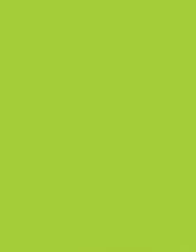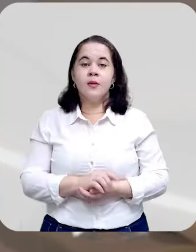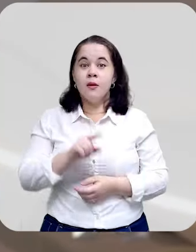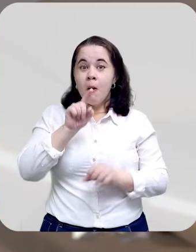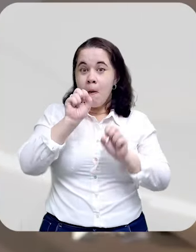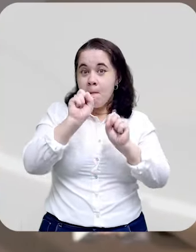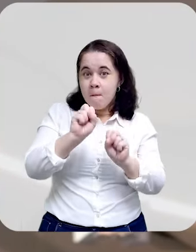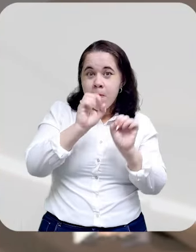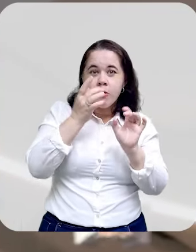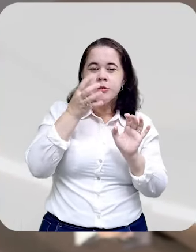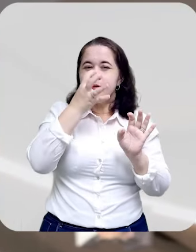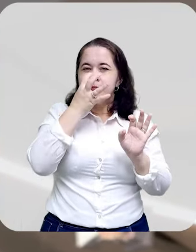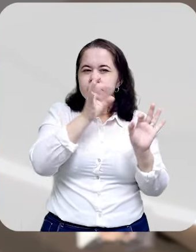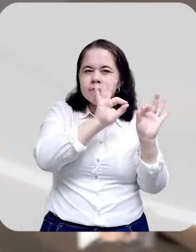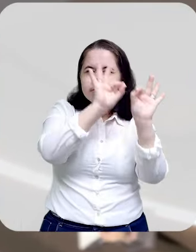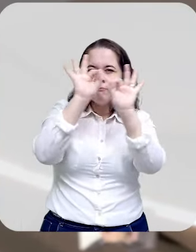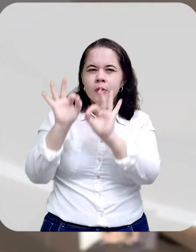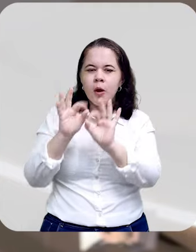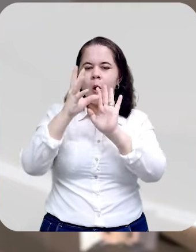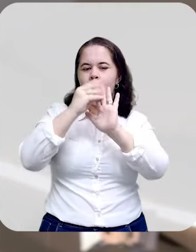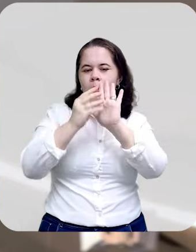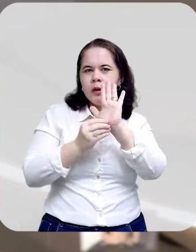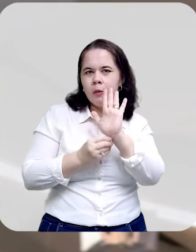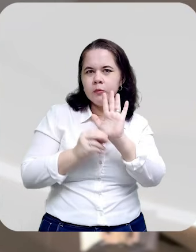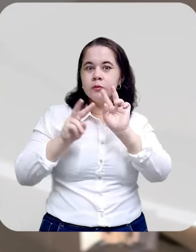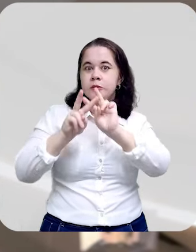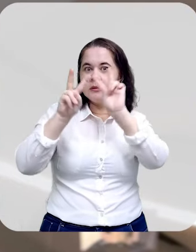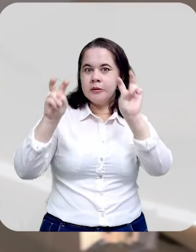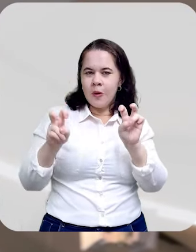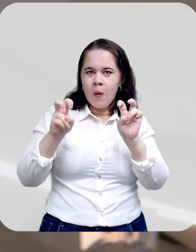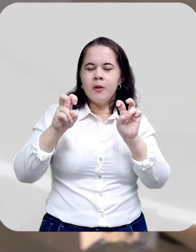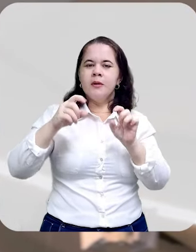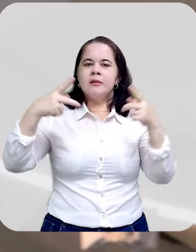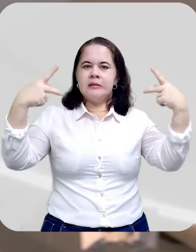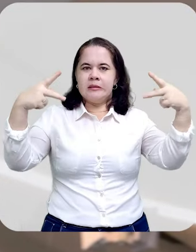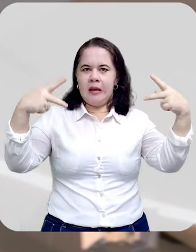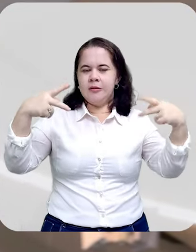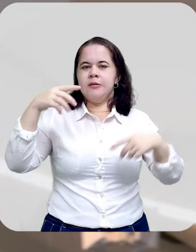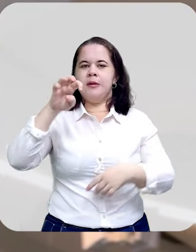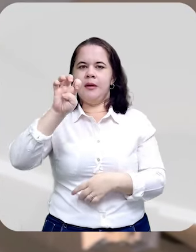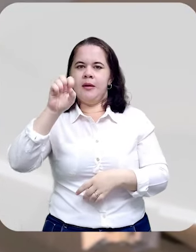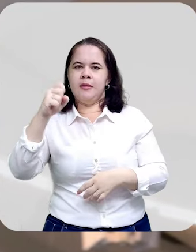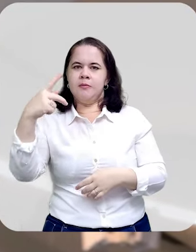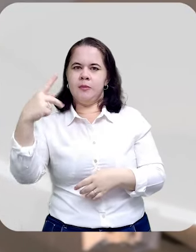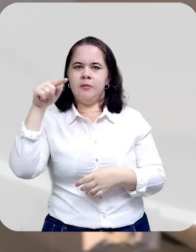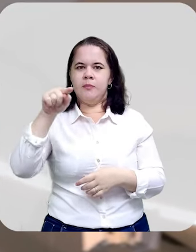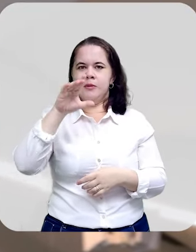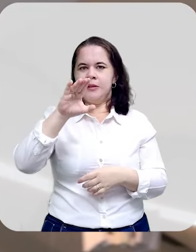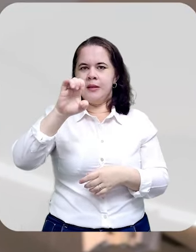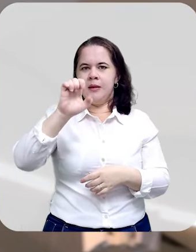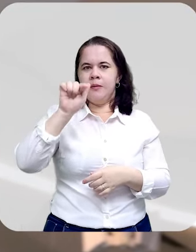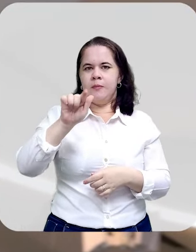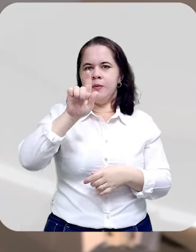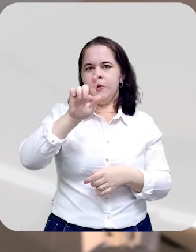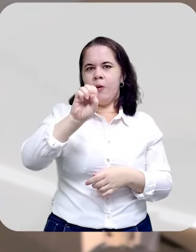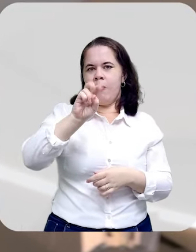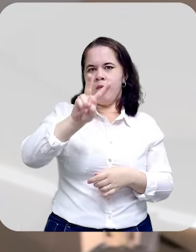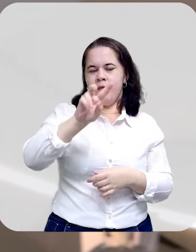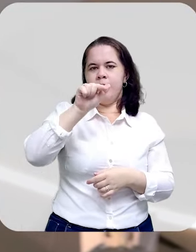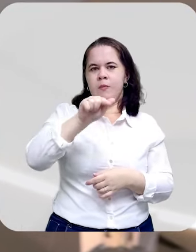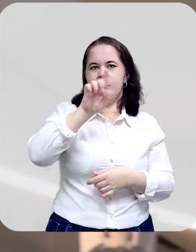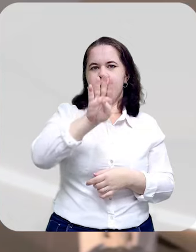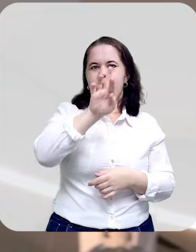Você acompanha mais conteúdos das nossas residências em saúde em esp.ce.gov